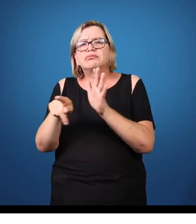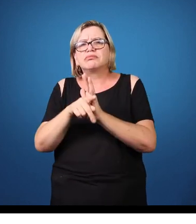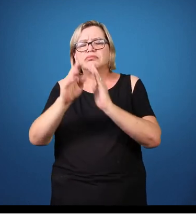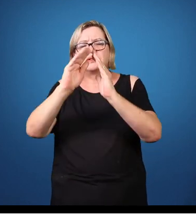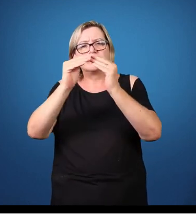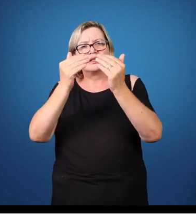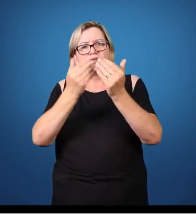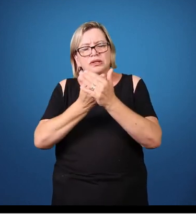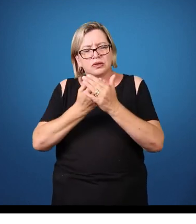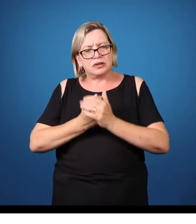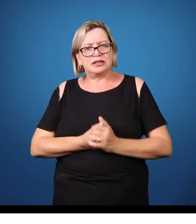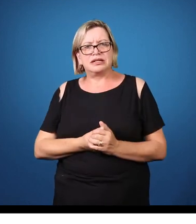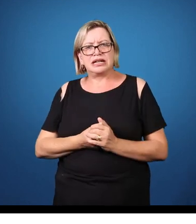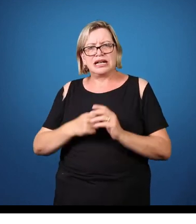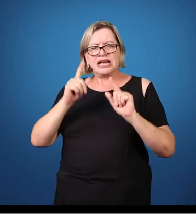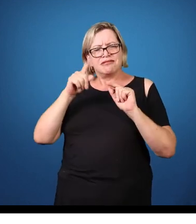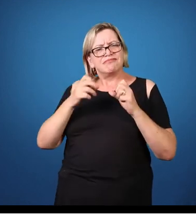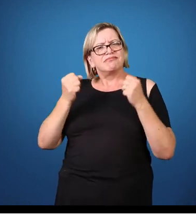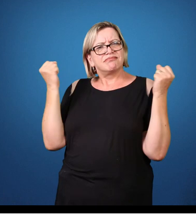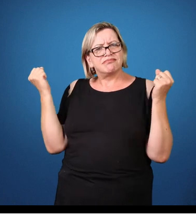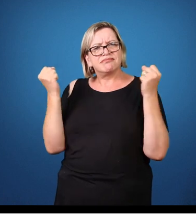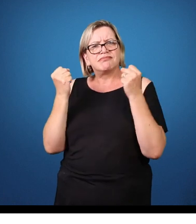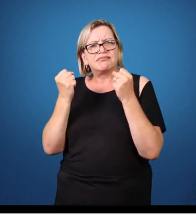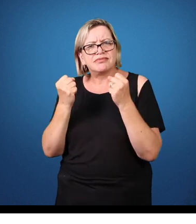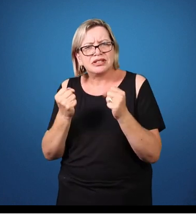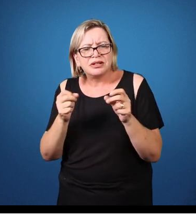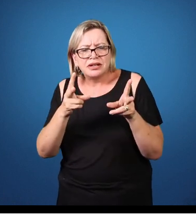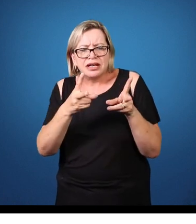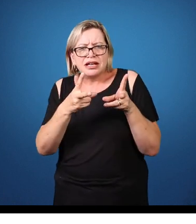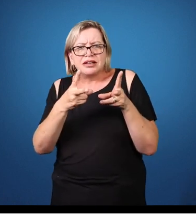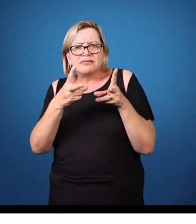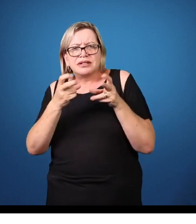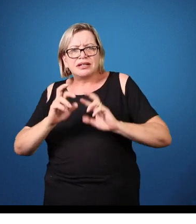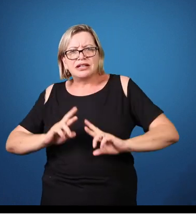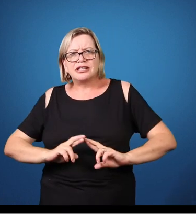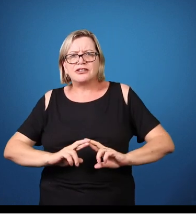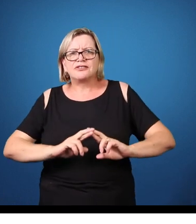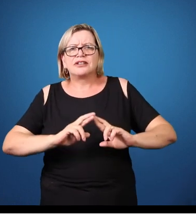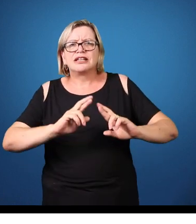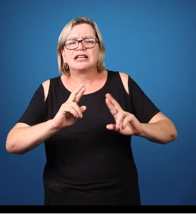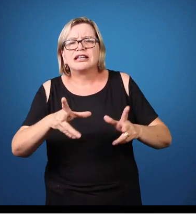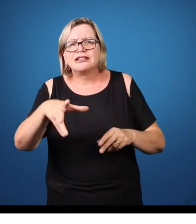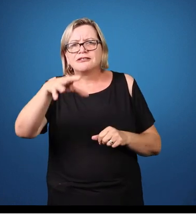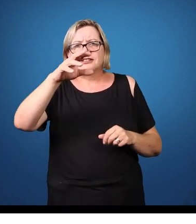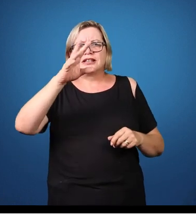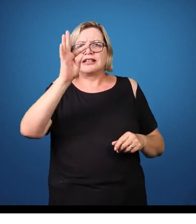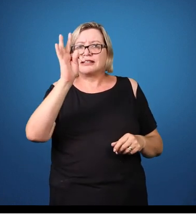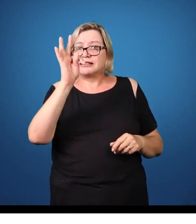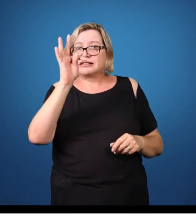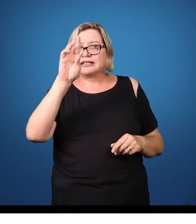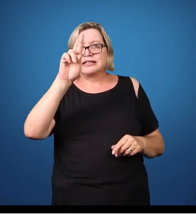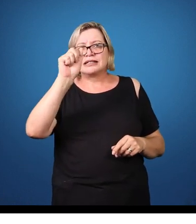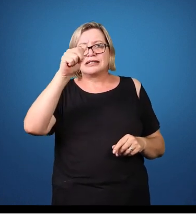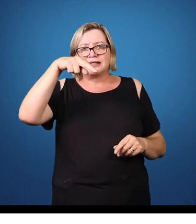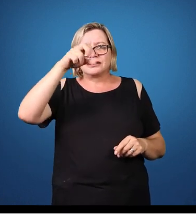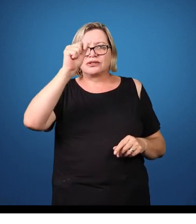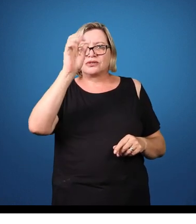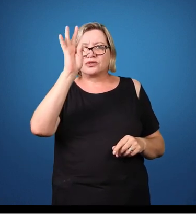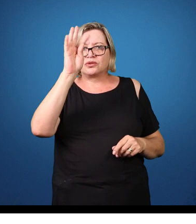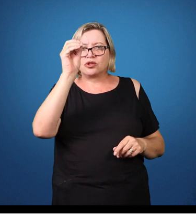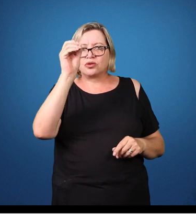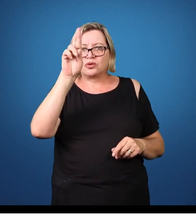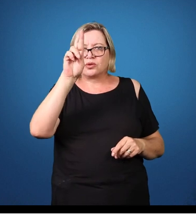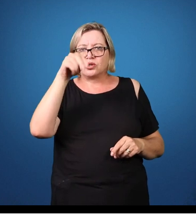aprendizagem com outros tipos, que inclusive você mencionou antes do intervalo? Sim, é possível